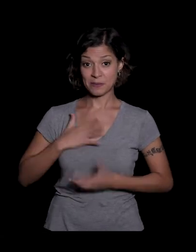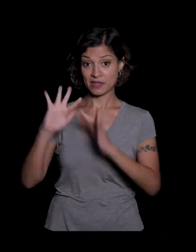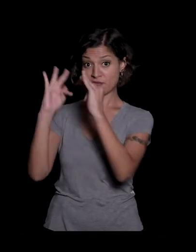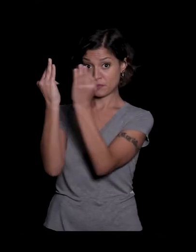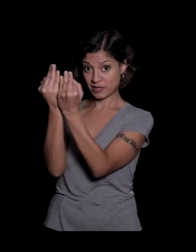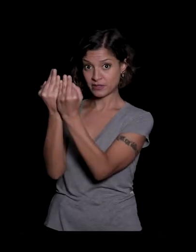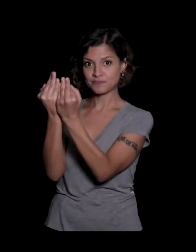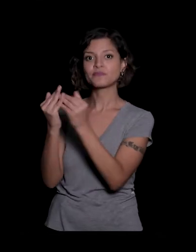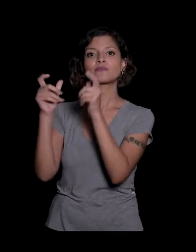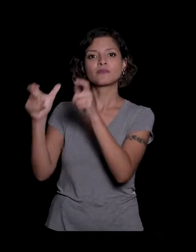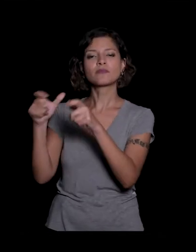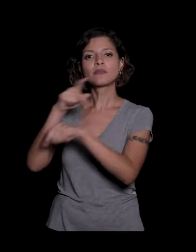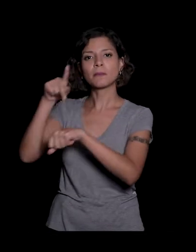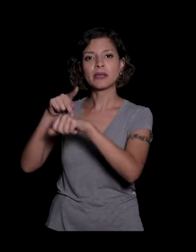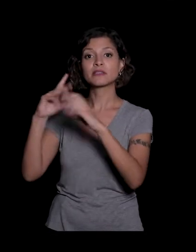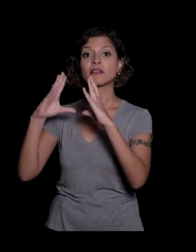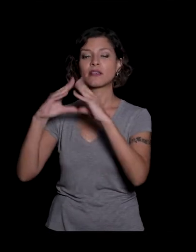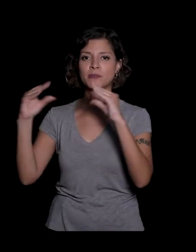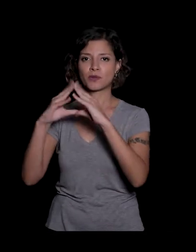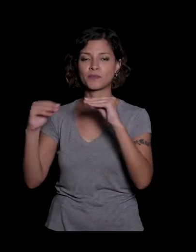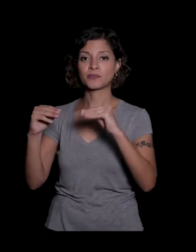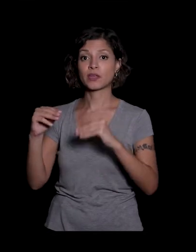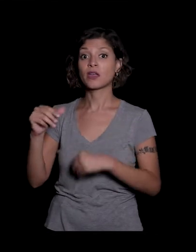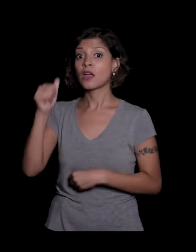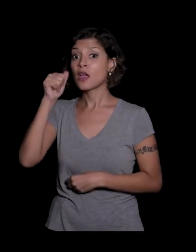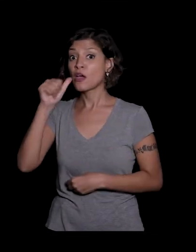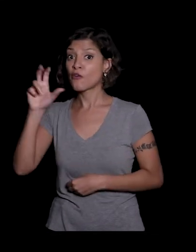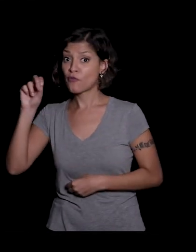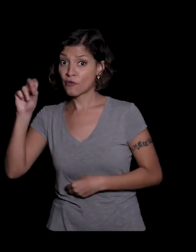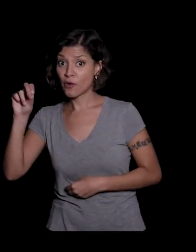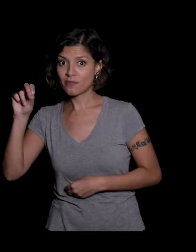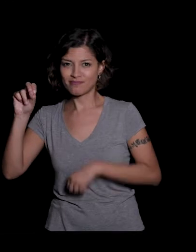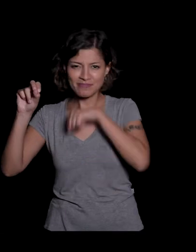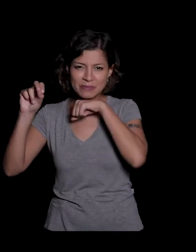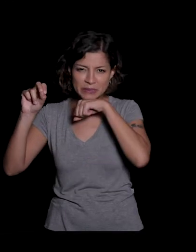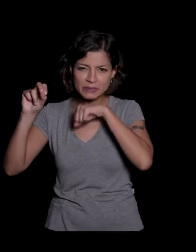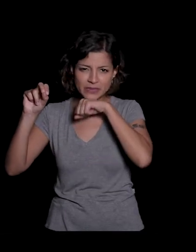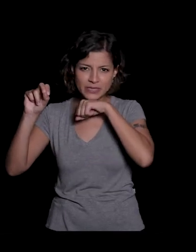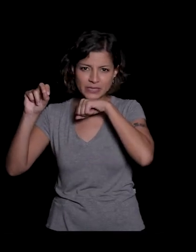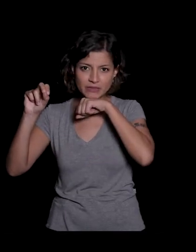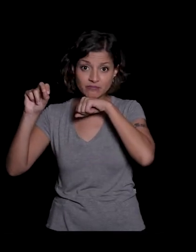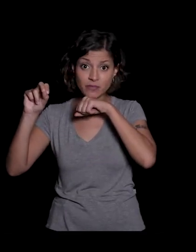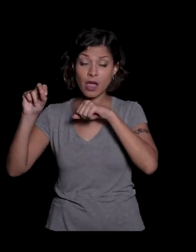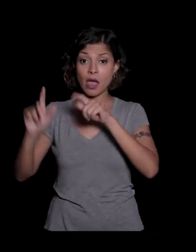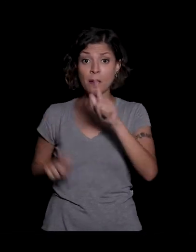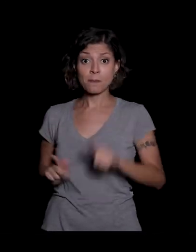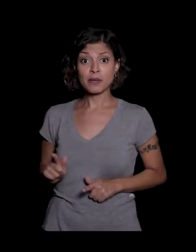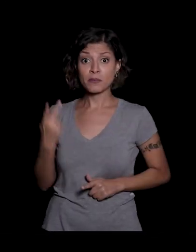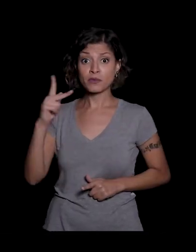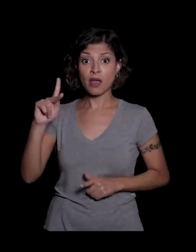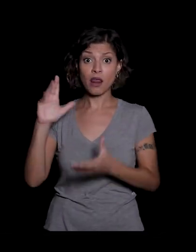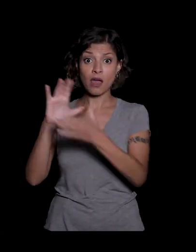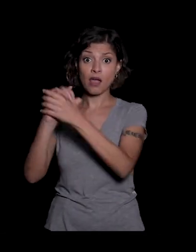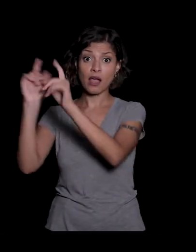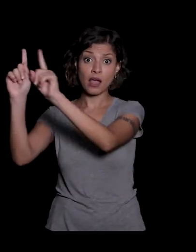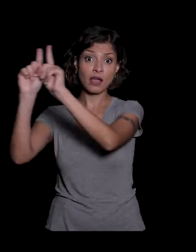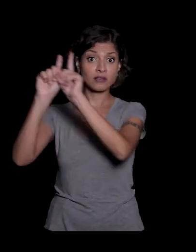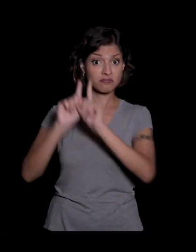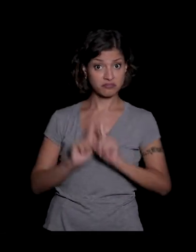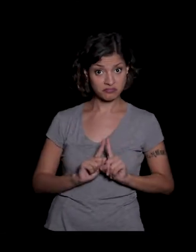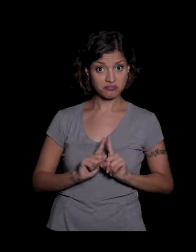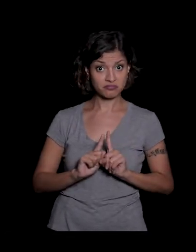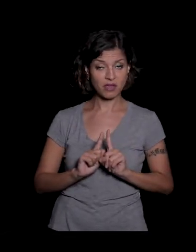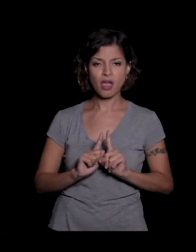Líbano a minha avó materna era casada com o primo dela e saíram lá do Líbano nunca fiquei